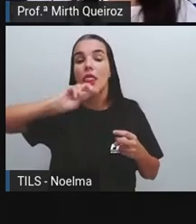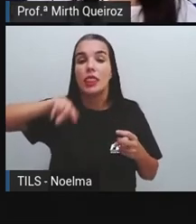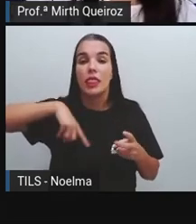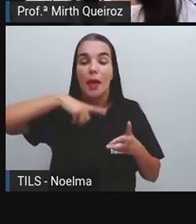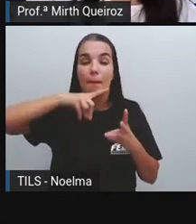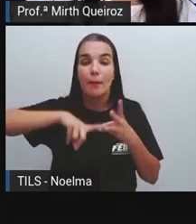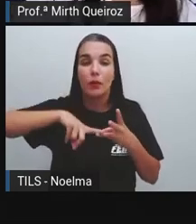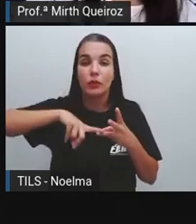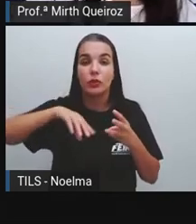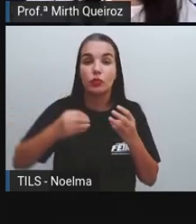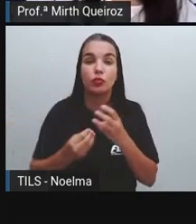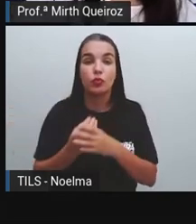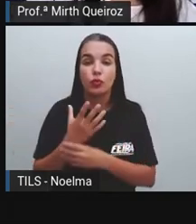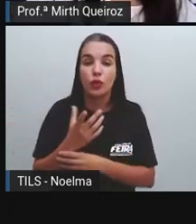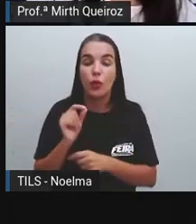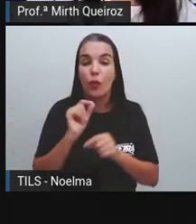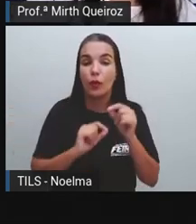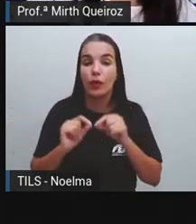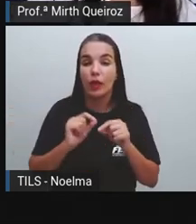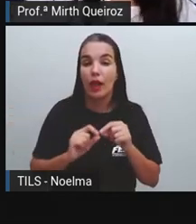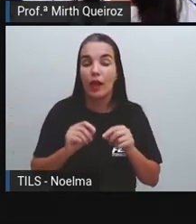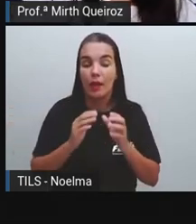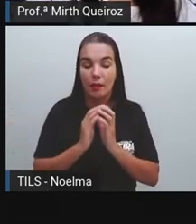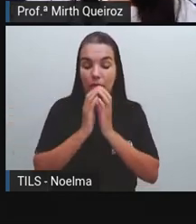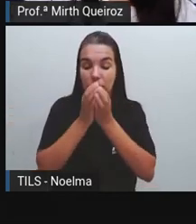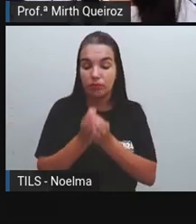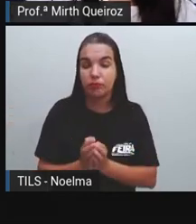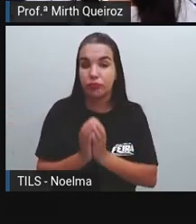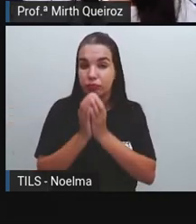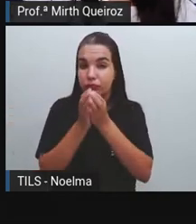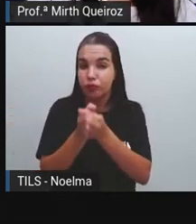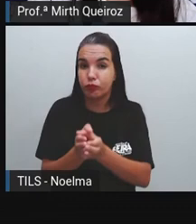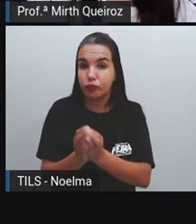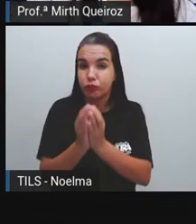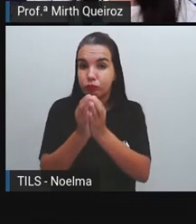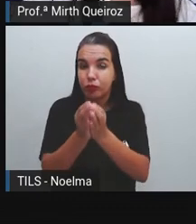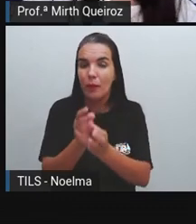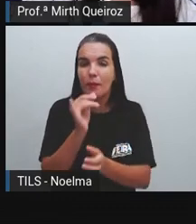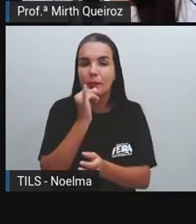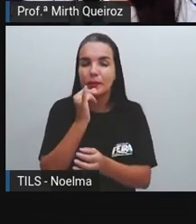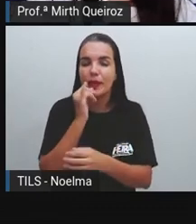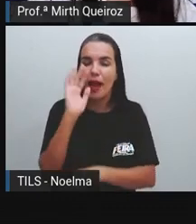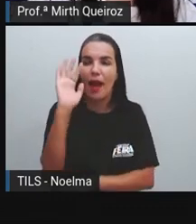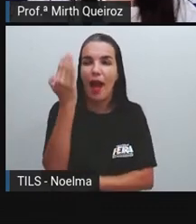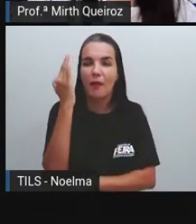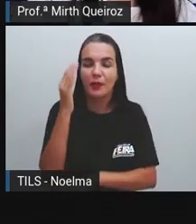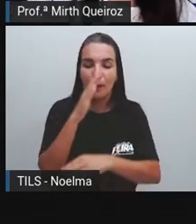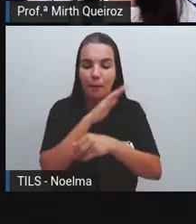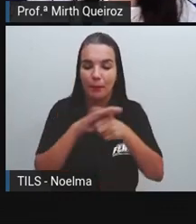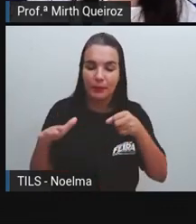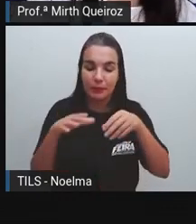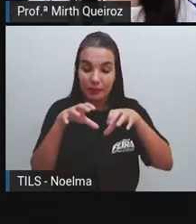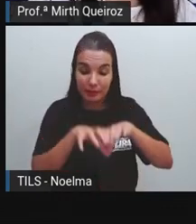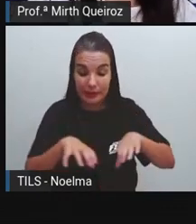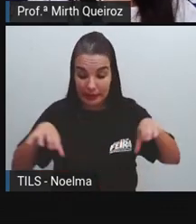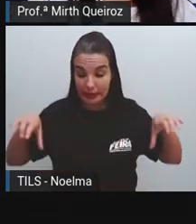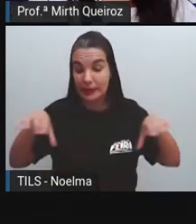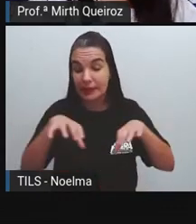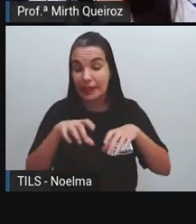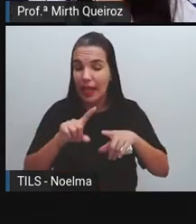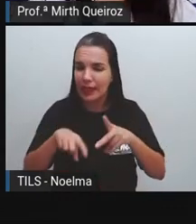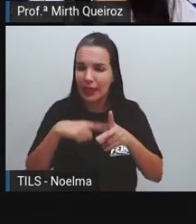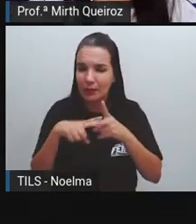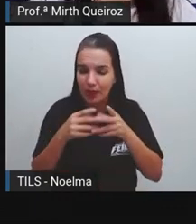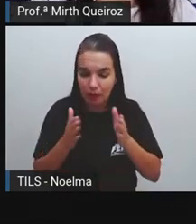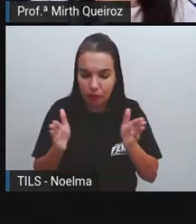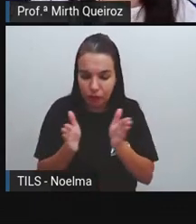surgir também os meios de transporte aquáticos, como, por exemplo, os troncos, e posteriormente foram construindo canoas,